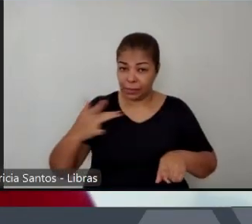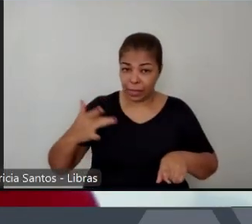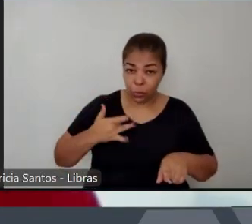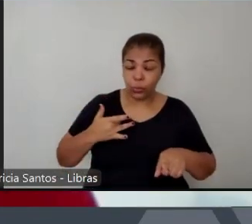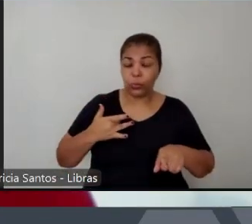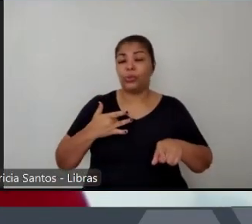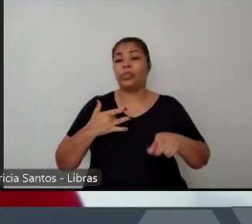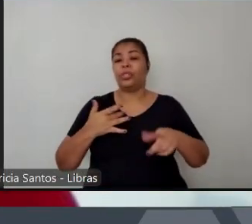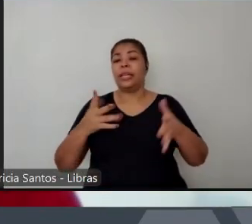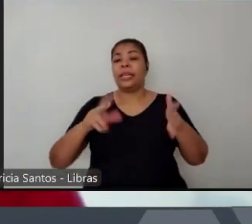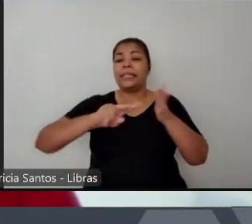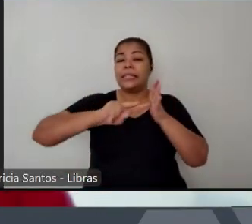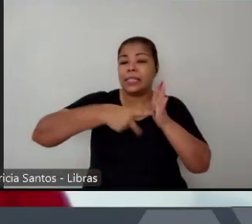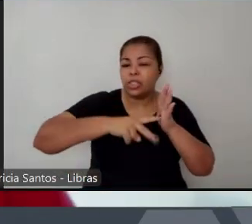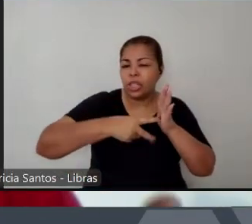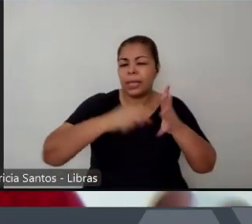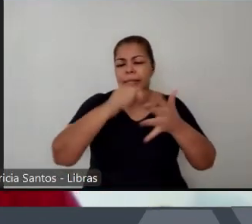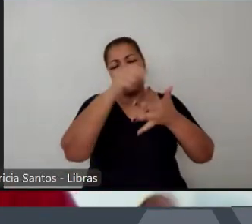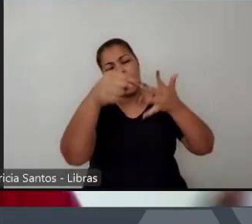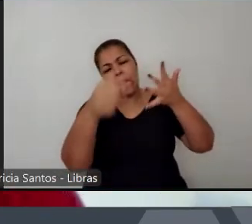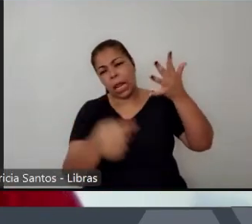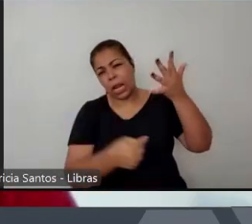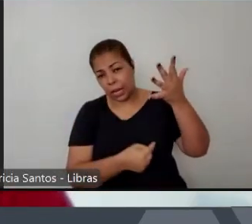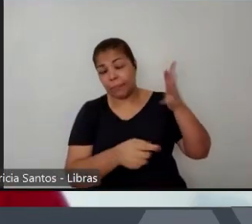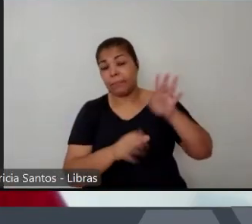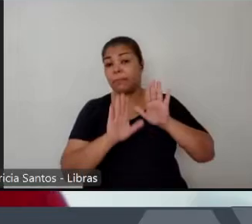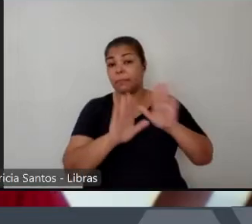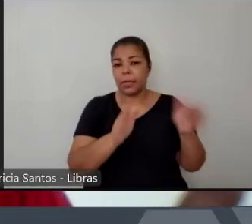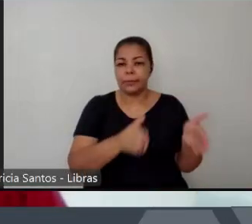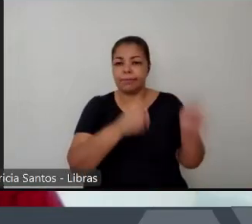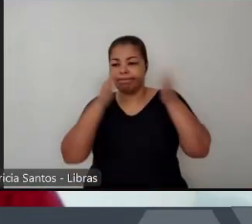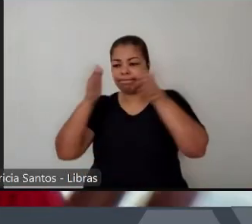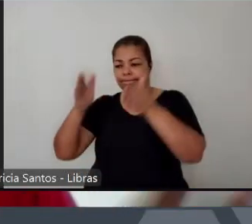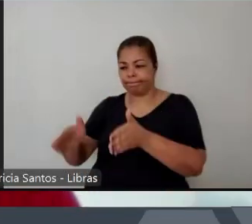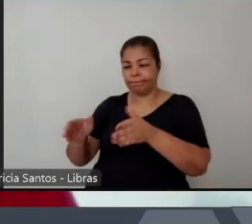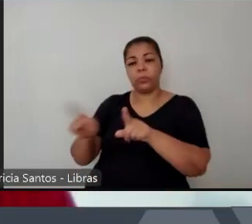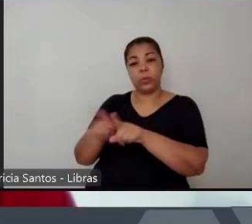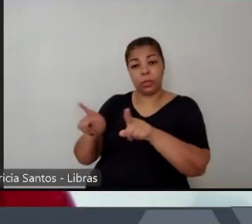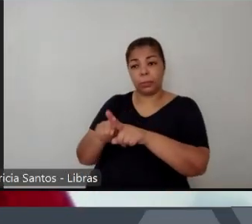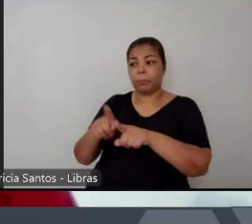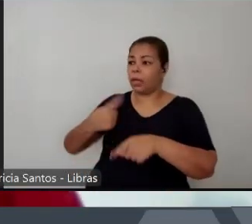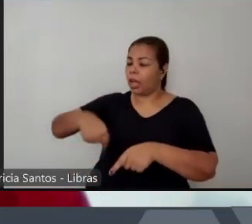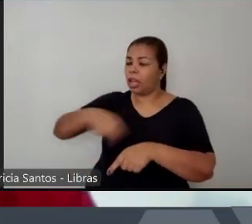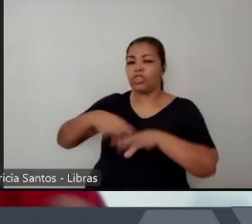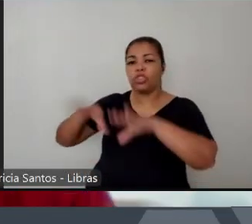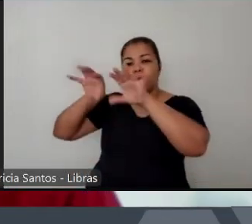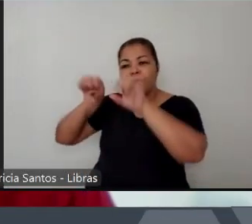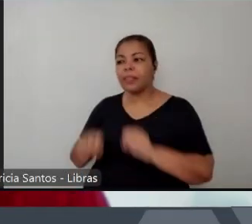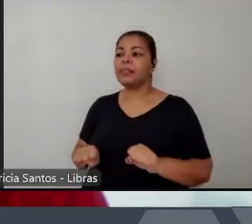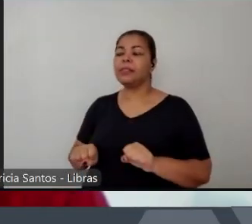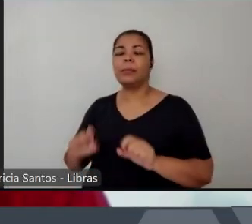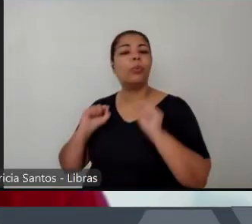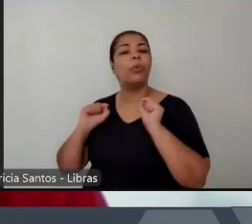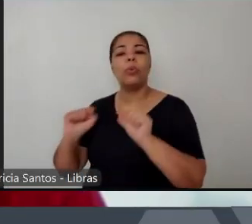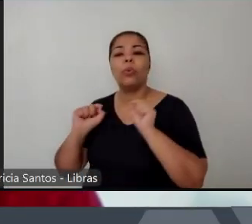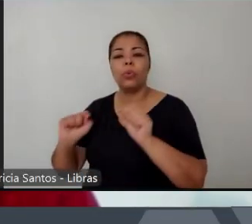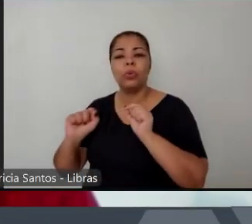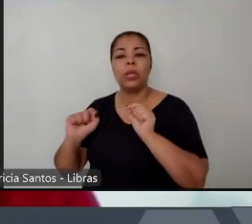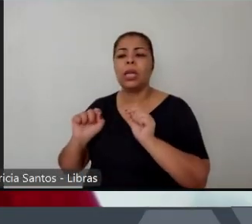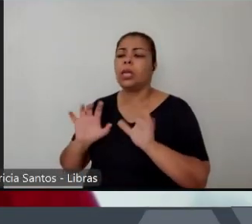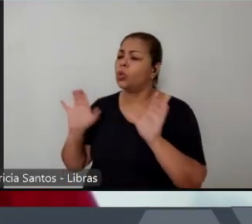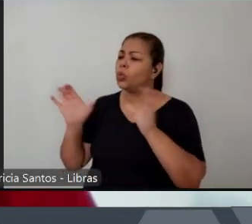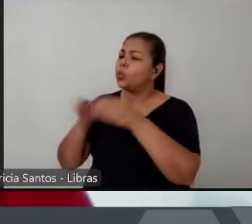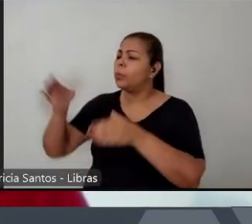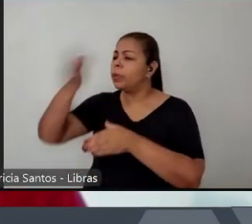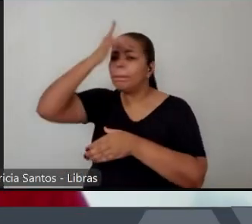mas por outro lado a gente vai testemunhar também uma categoria e um grupo de pessoas que se revoltam com